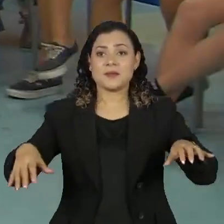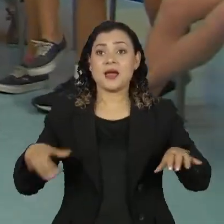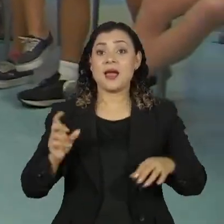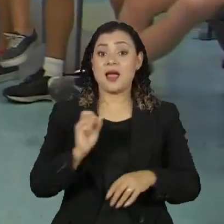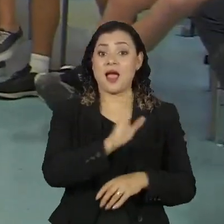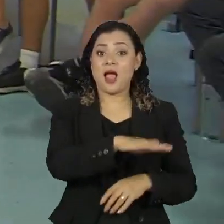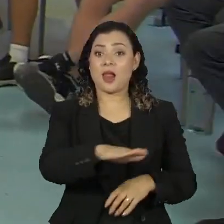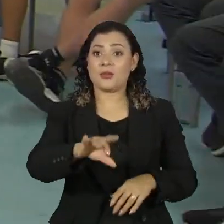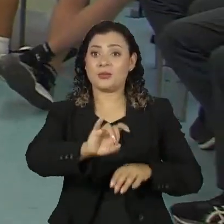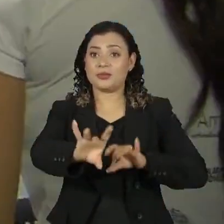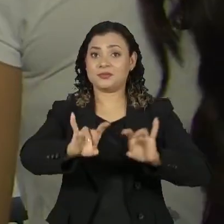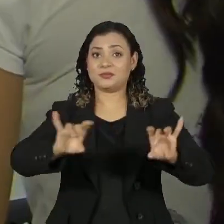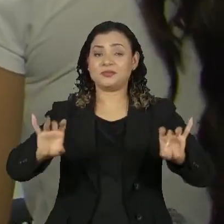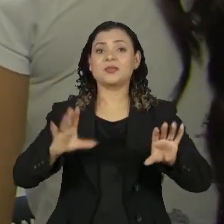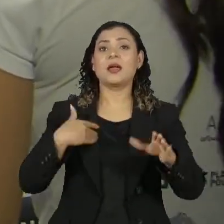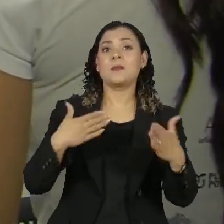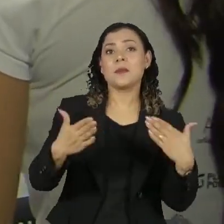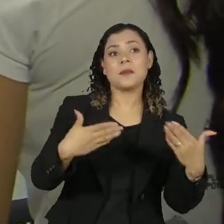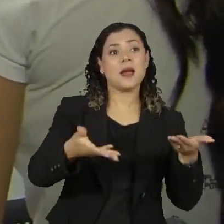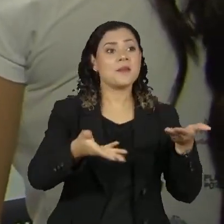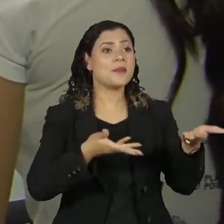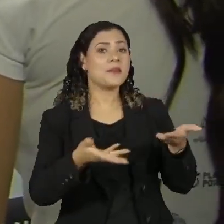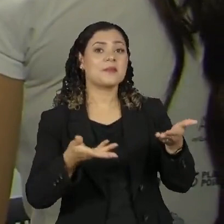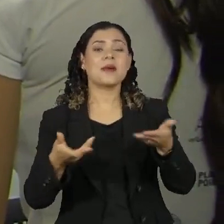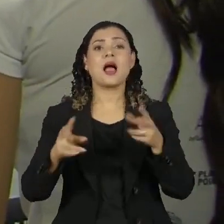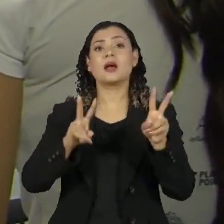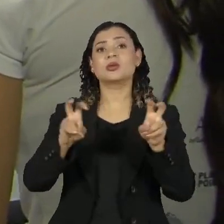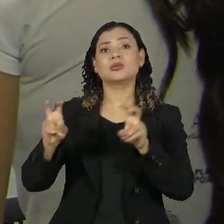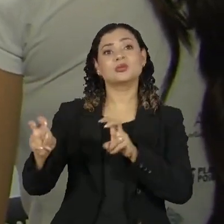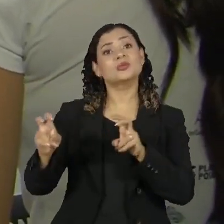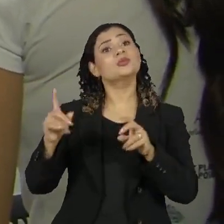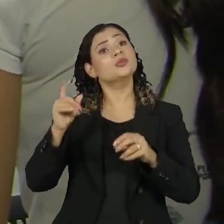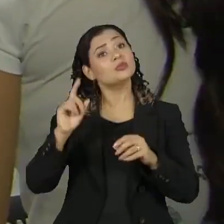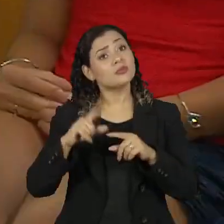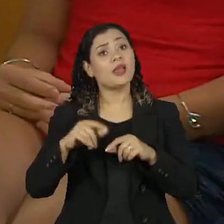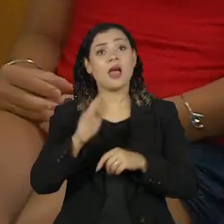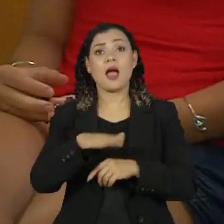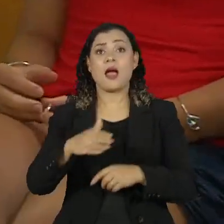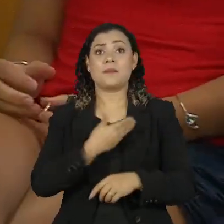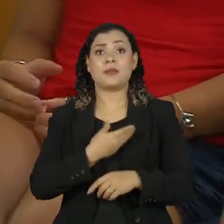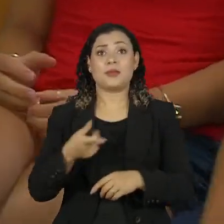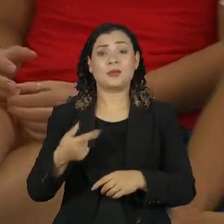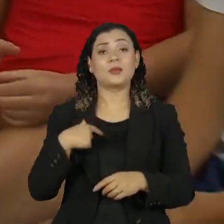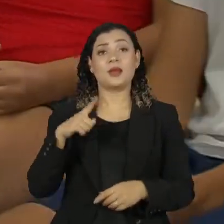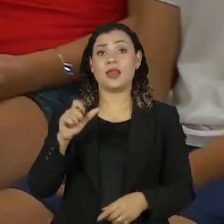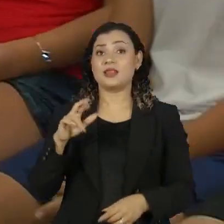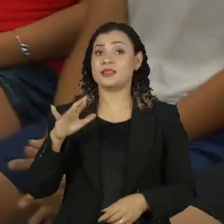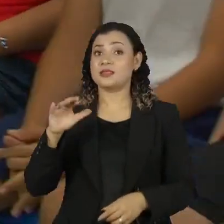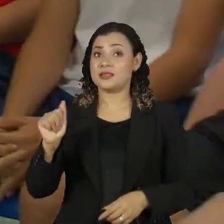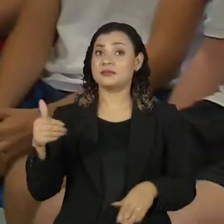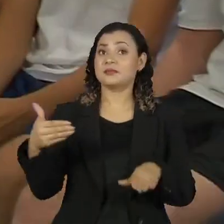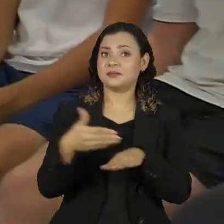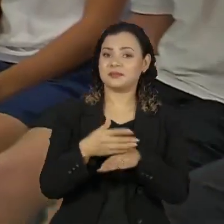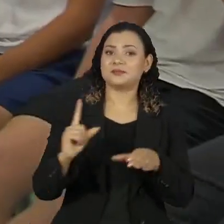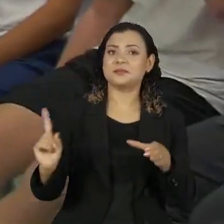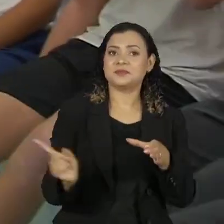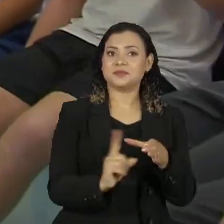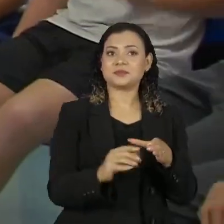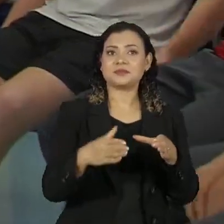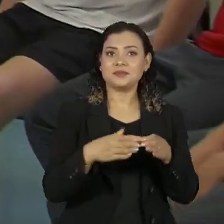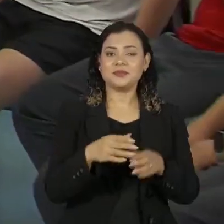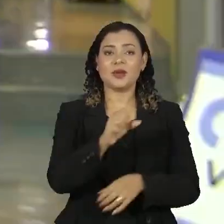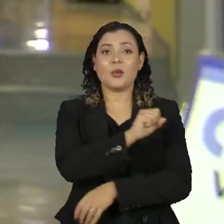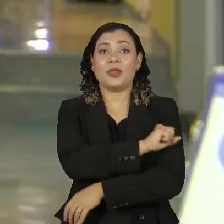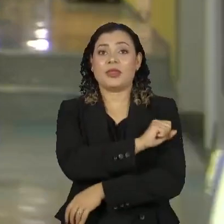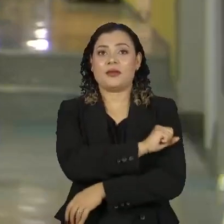estudantes que ouvem e debatem questões cotidianas trazidas pelos colegas. Letícia é membro de uma das equipes do